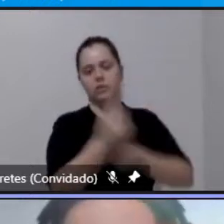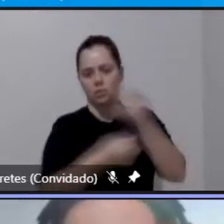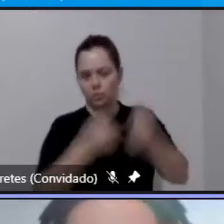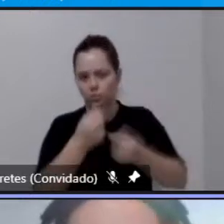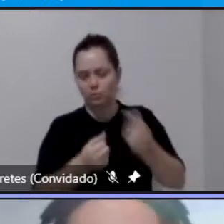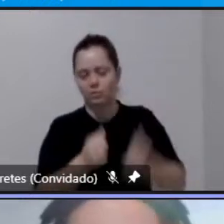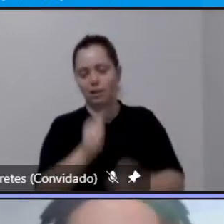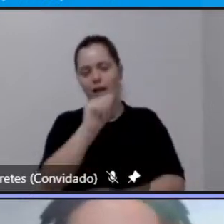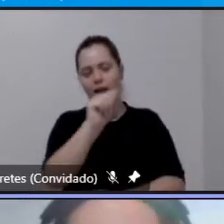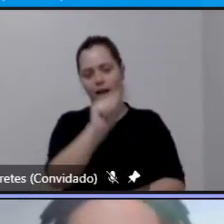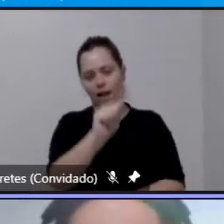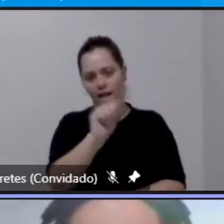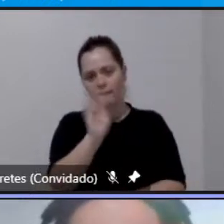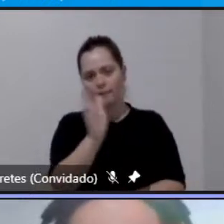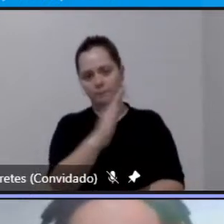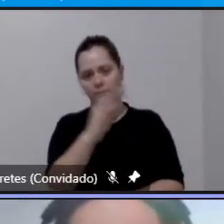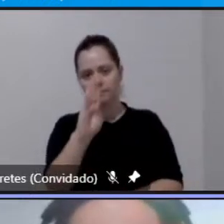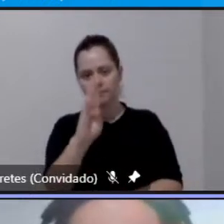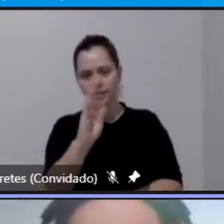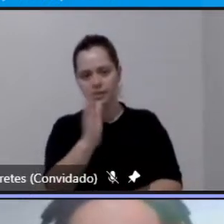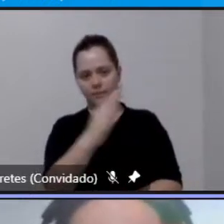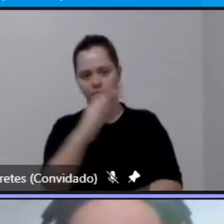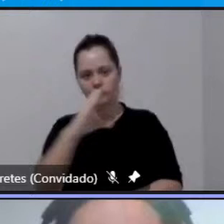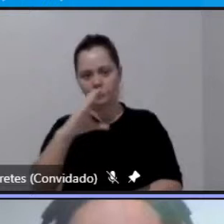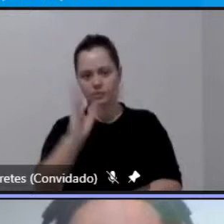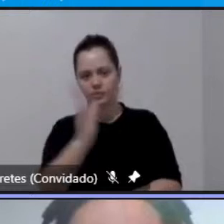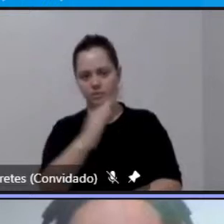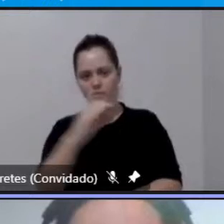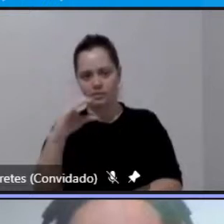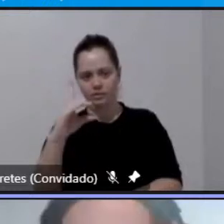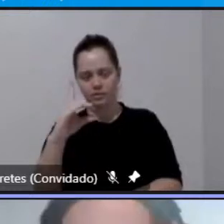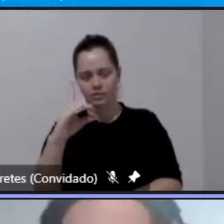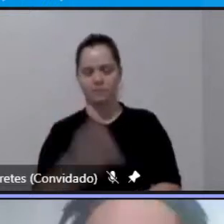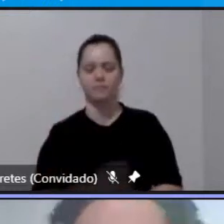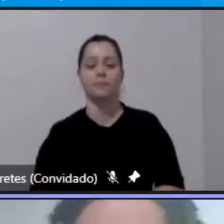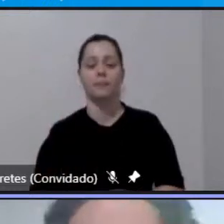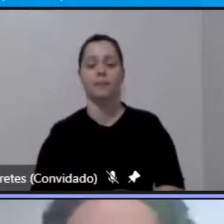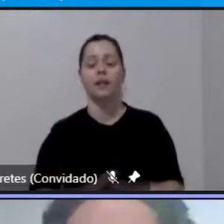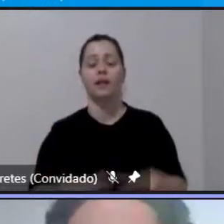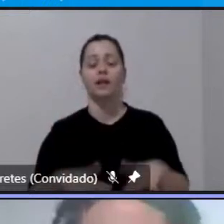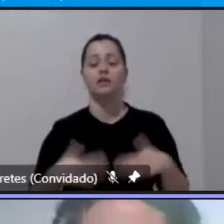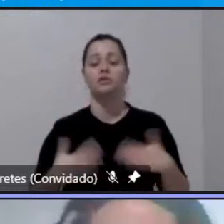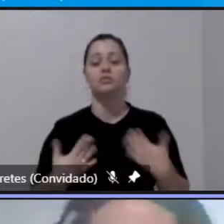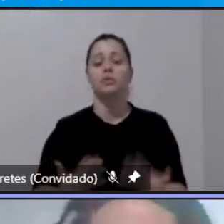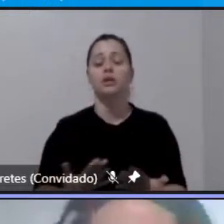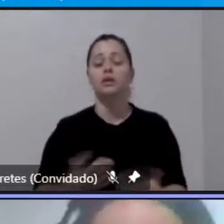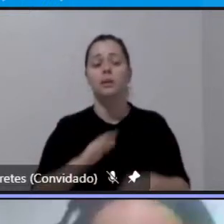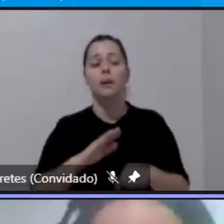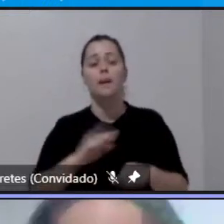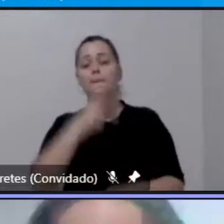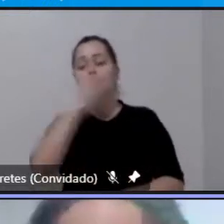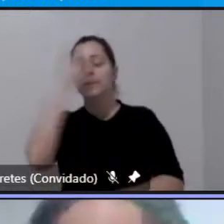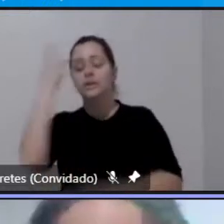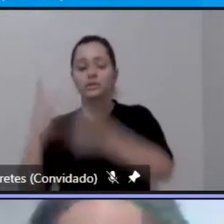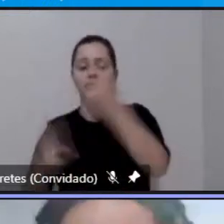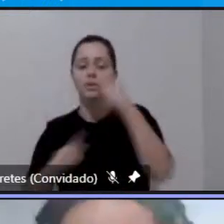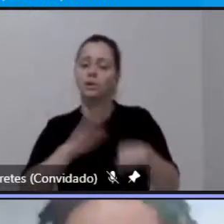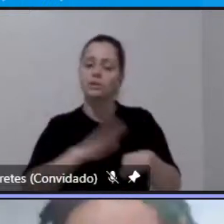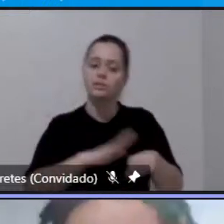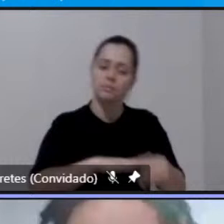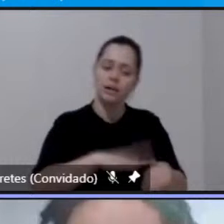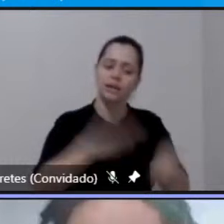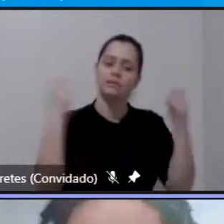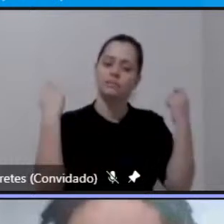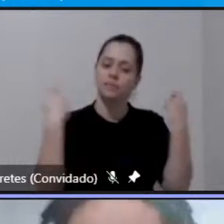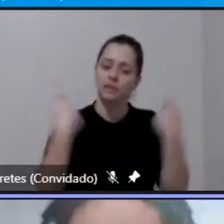reflexo do do quão as pessoas que mais precisam são menos